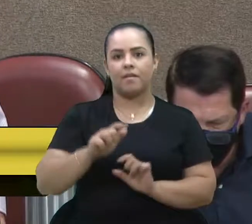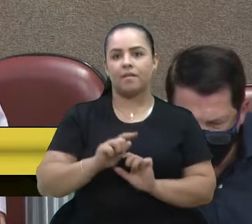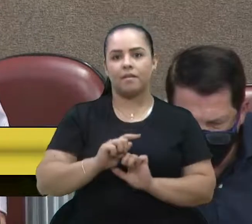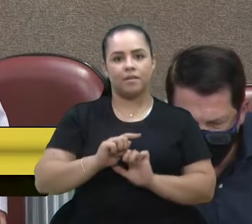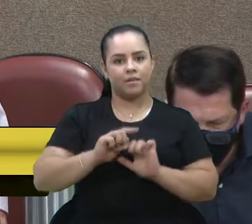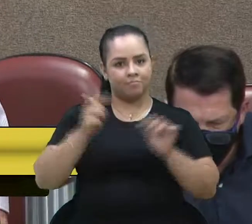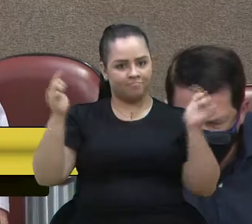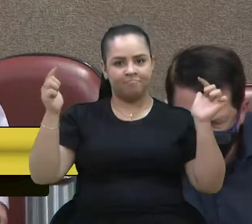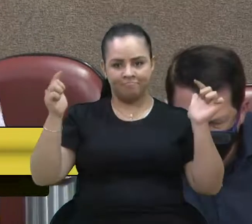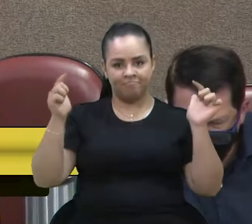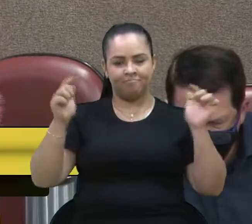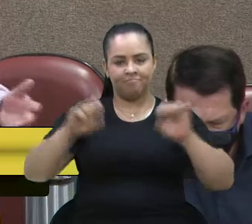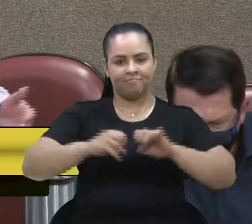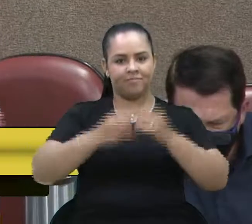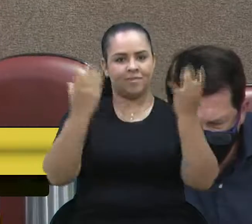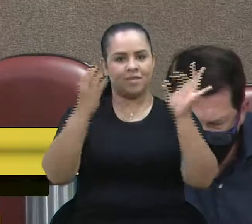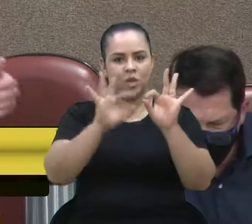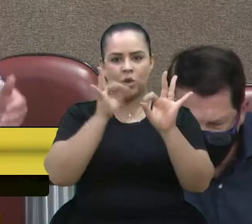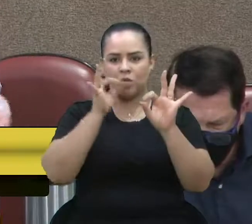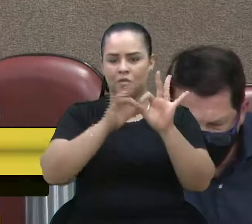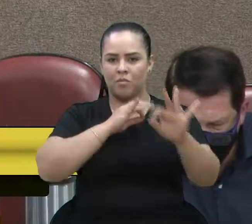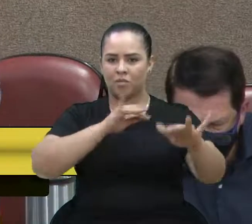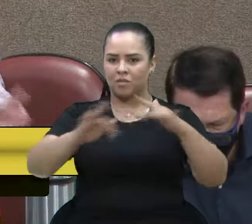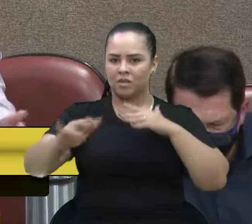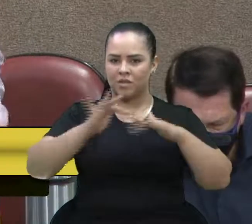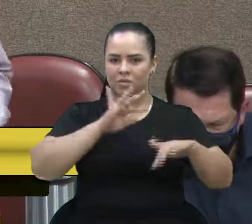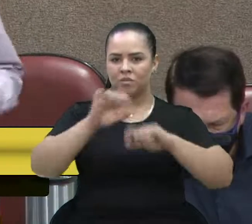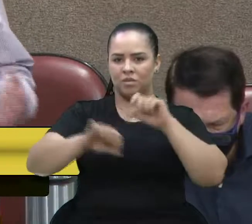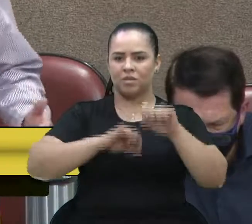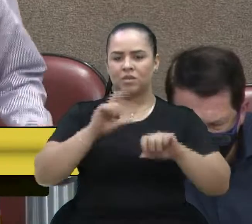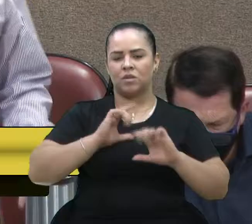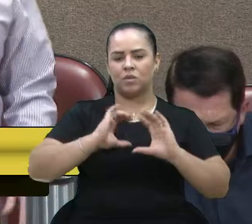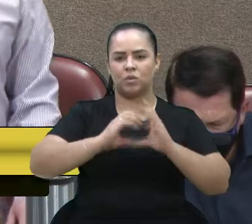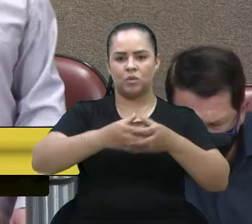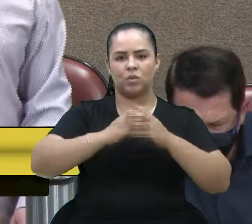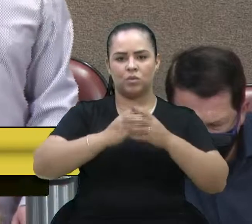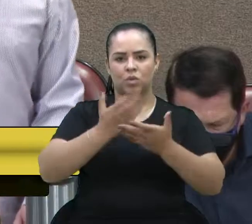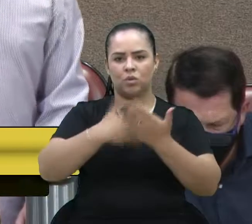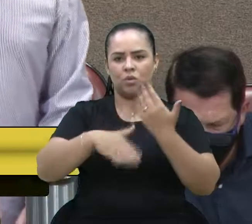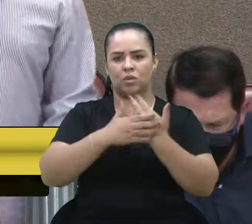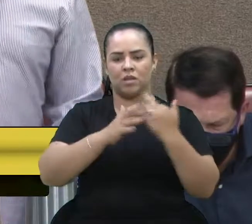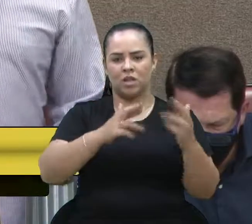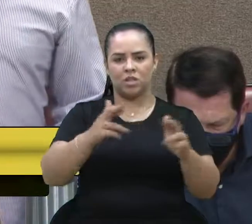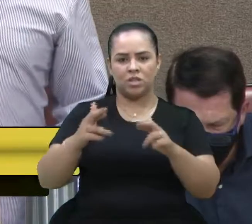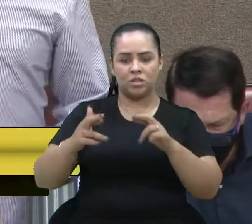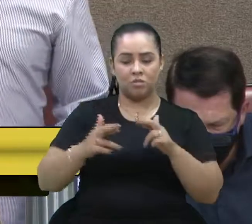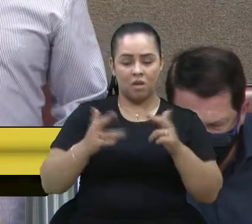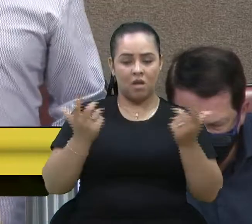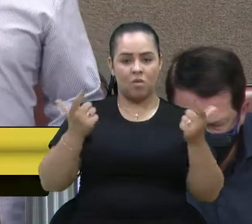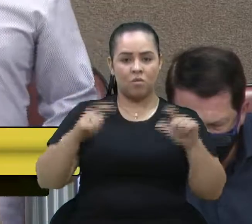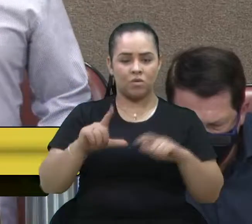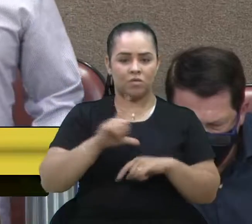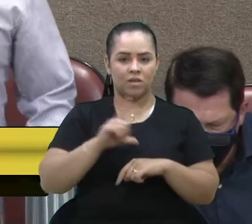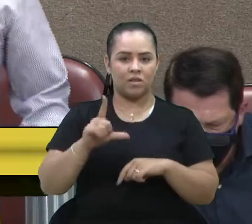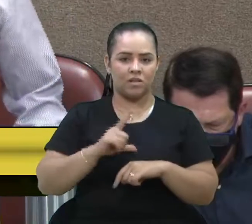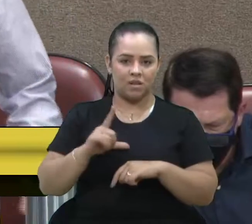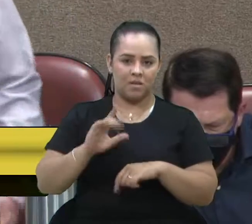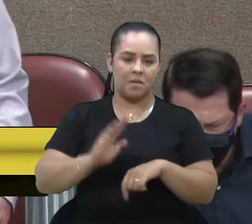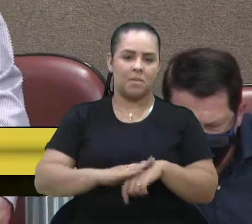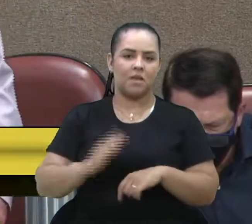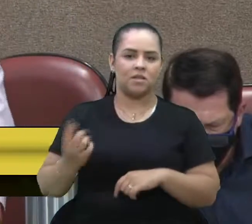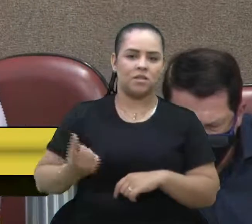festa da uva. A movimentação do nosso trade turístico de toda a nossa região, onde entrarão aos cofres